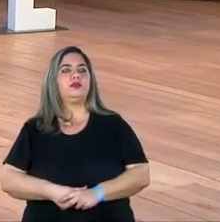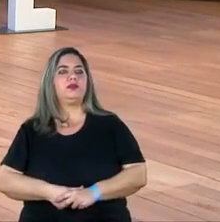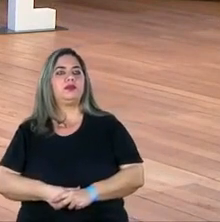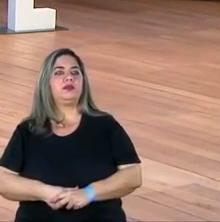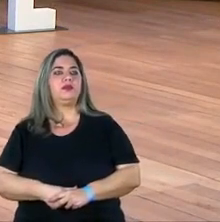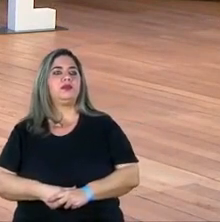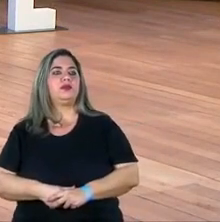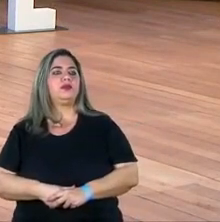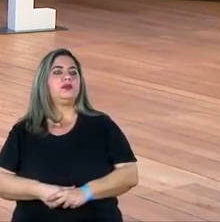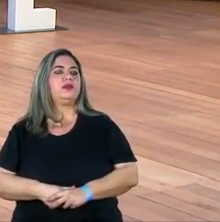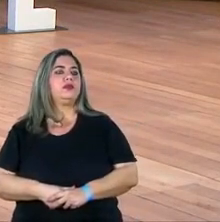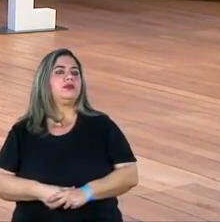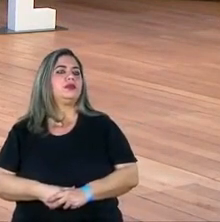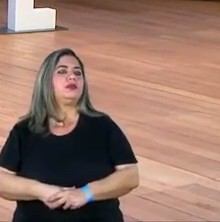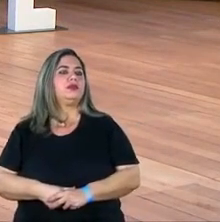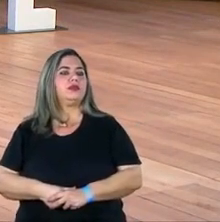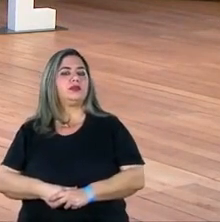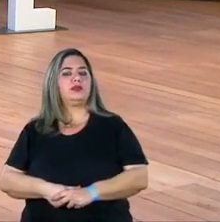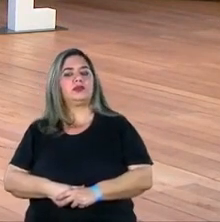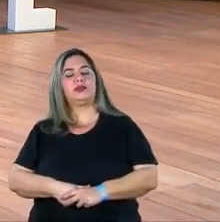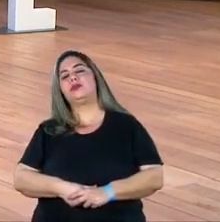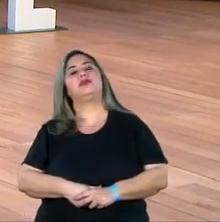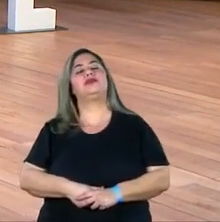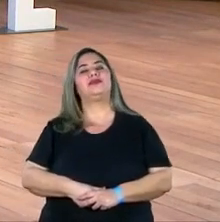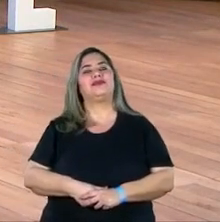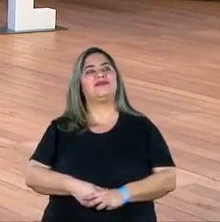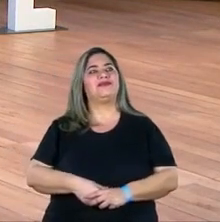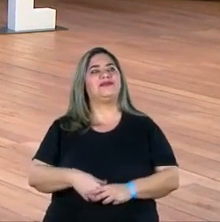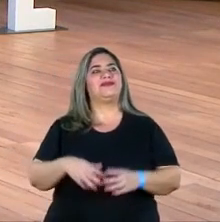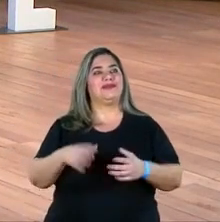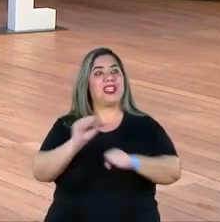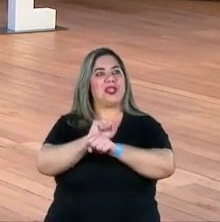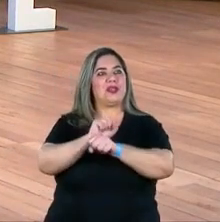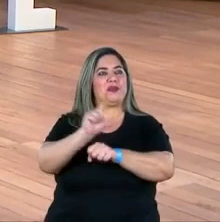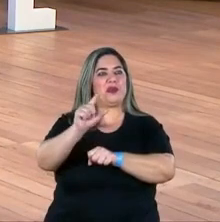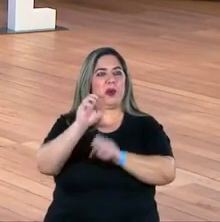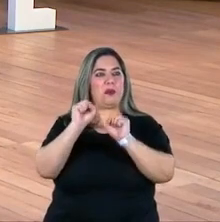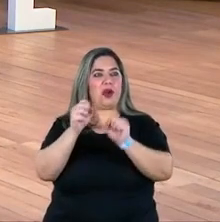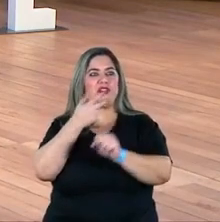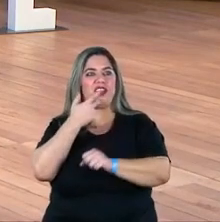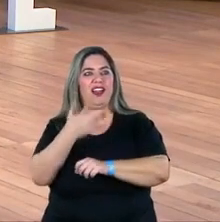Está aí a Luli? Está, né? Estou vendo aqui. Está pronta para falar ou quer esperar um pouquinho?